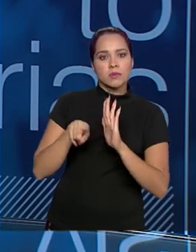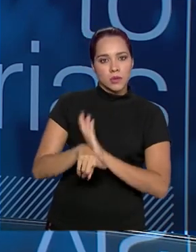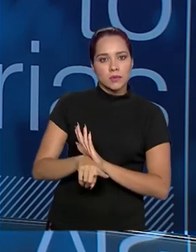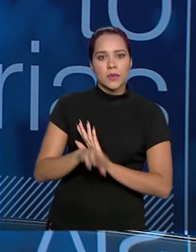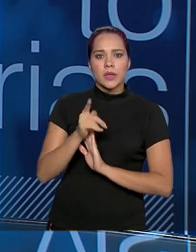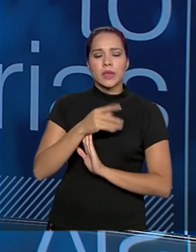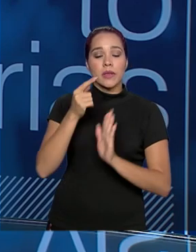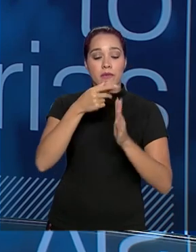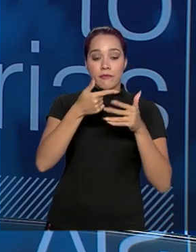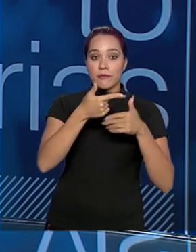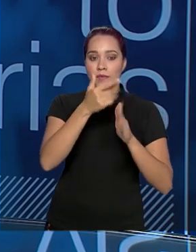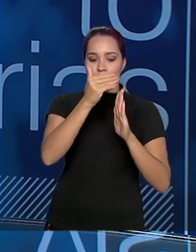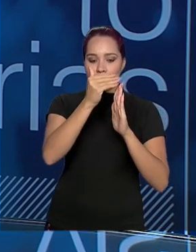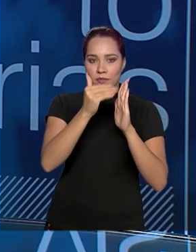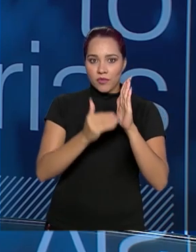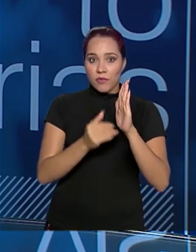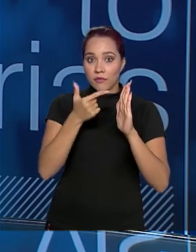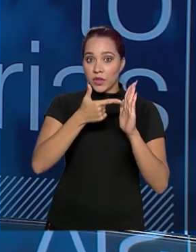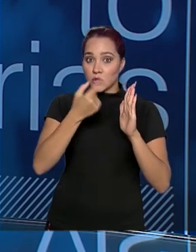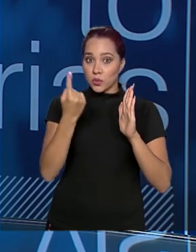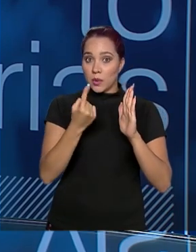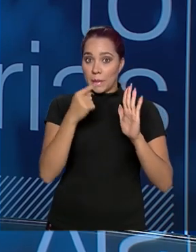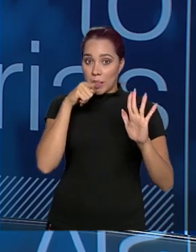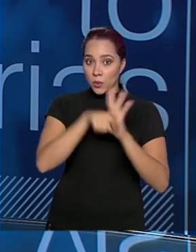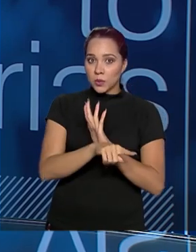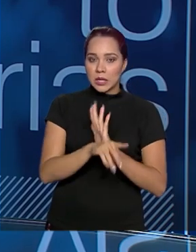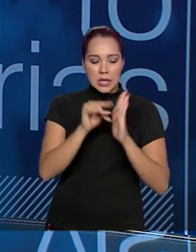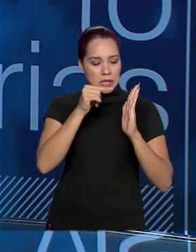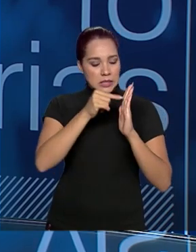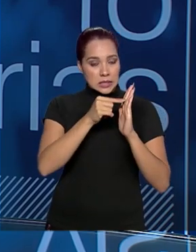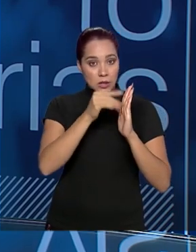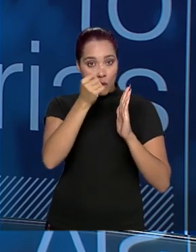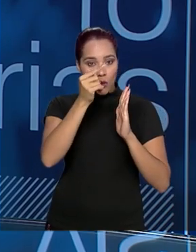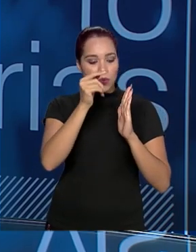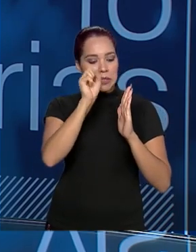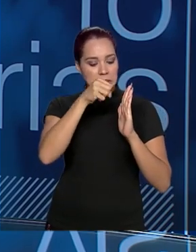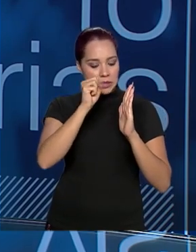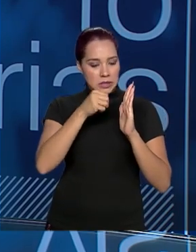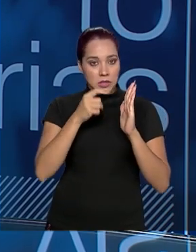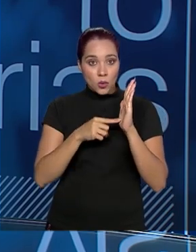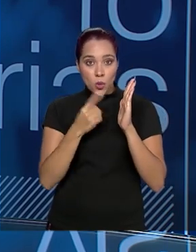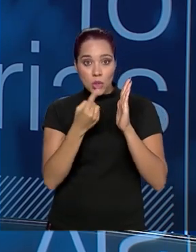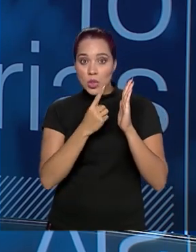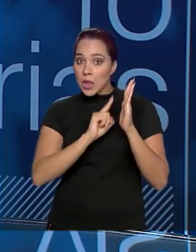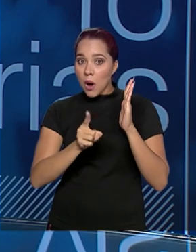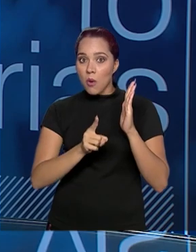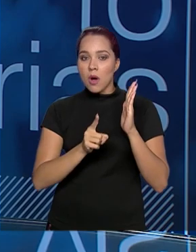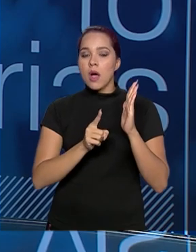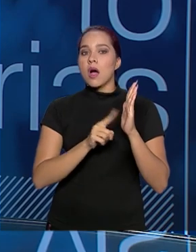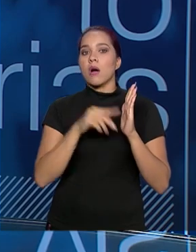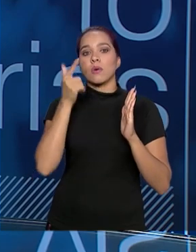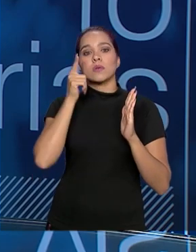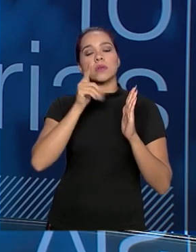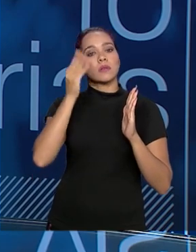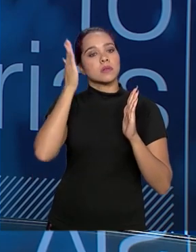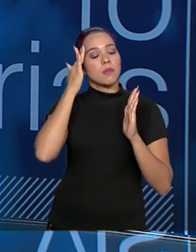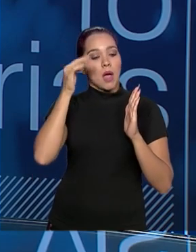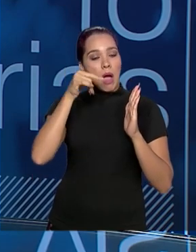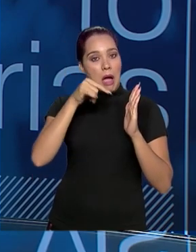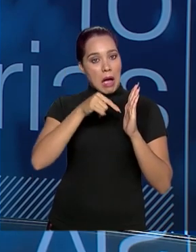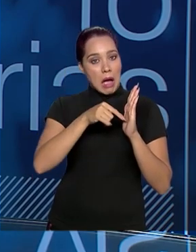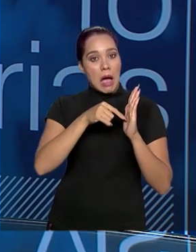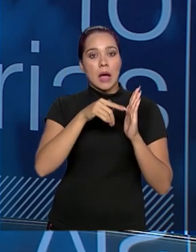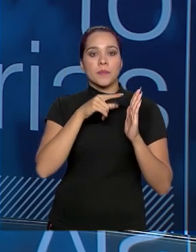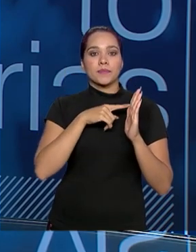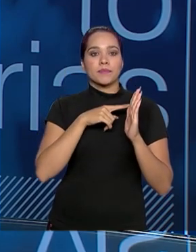eu tenho 21 perguntas, que se ele me botar um não em qualquer uma dessas perguntas, eu consigo saber que aquela barragem está segura. seja, tem